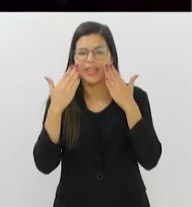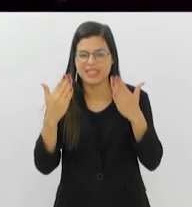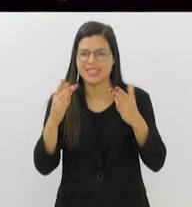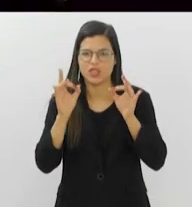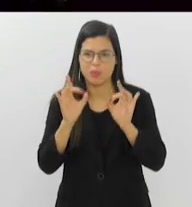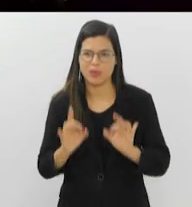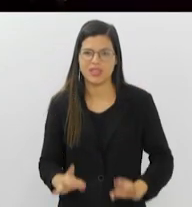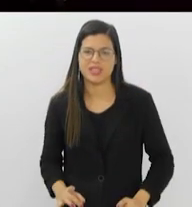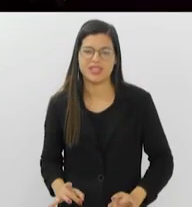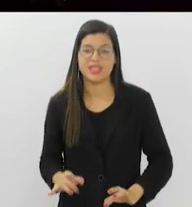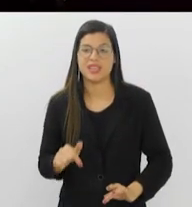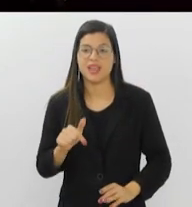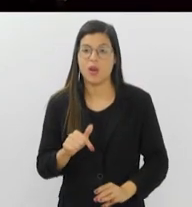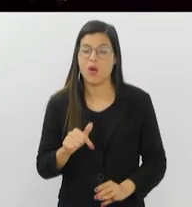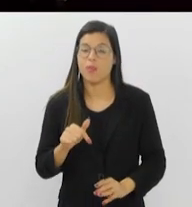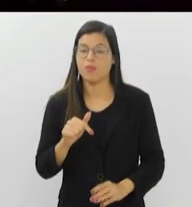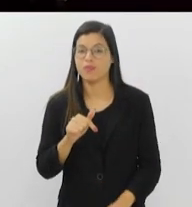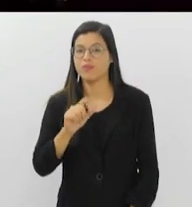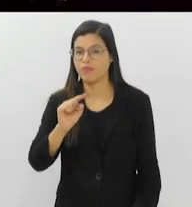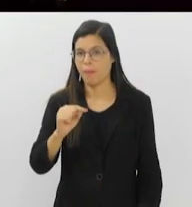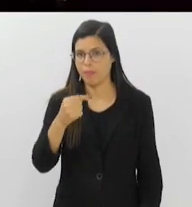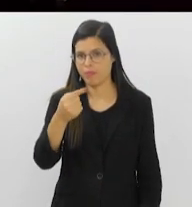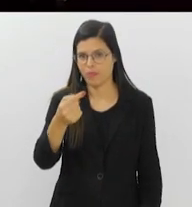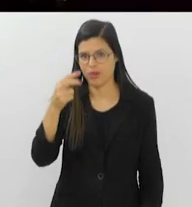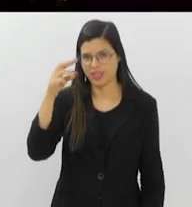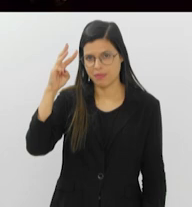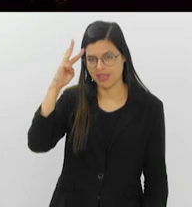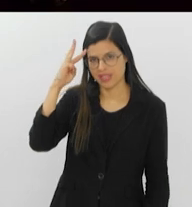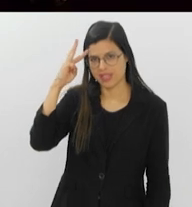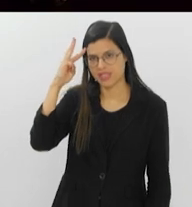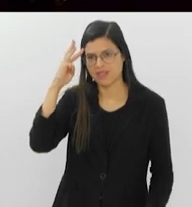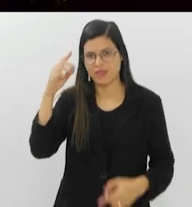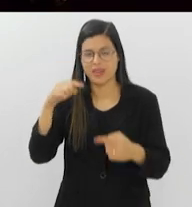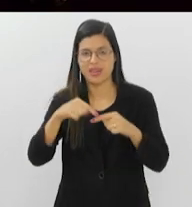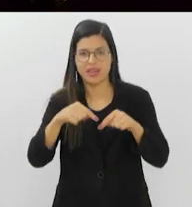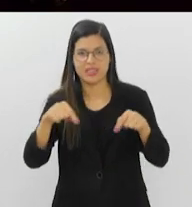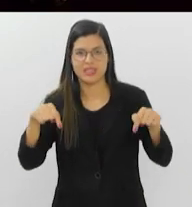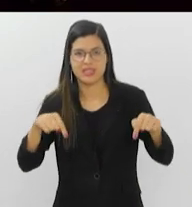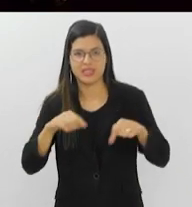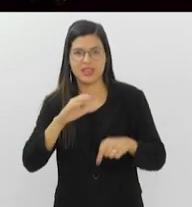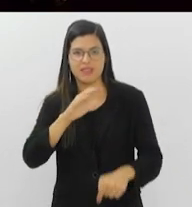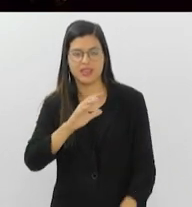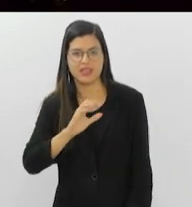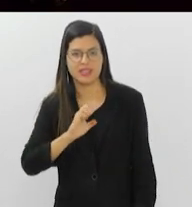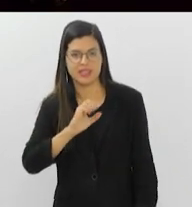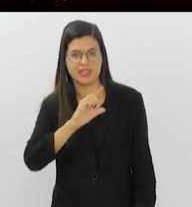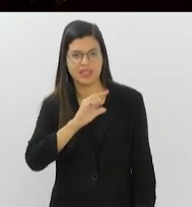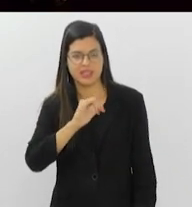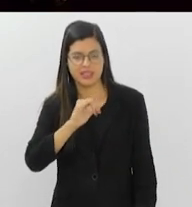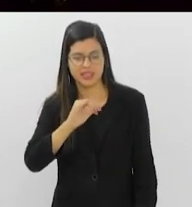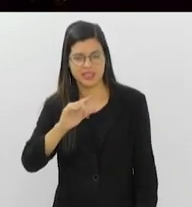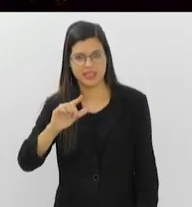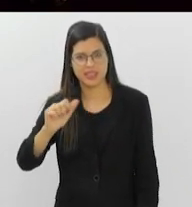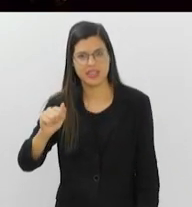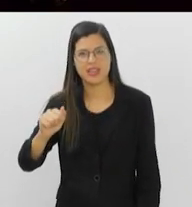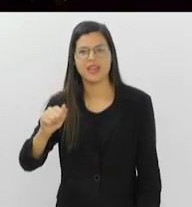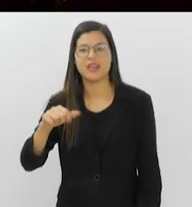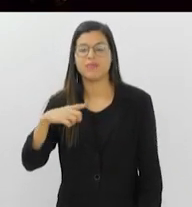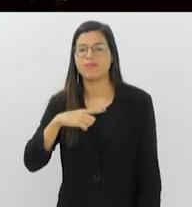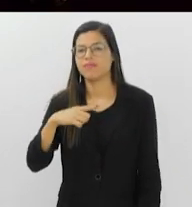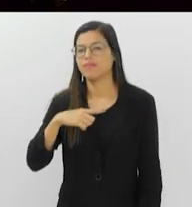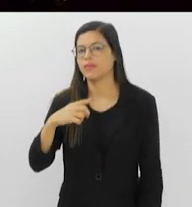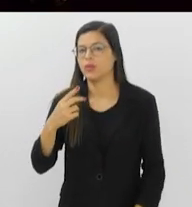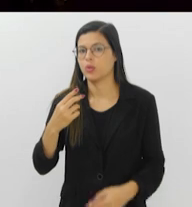Em um concerto que está agendado para a próxima terça-feira, na Sala Cecília Meirelles, a artista traz na bagagem duas